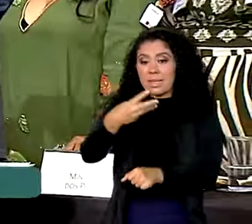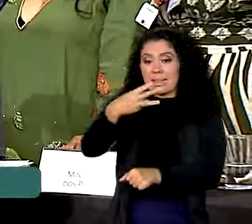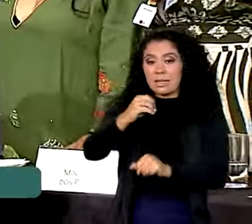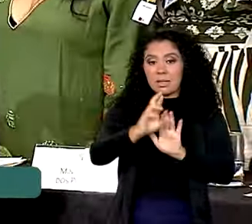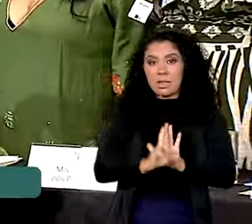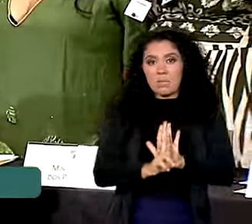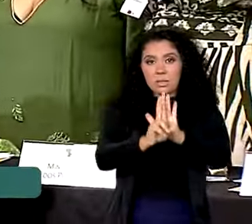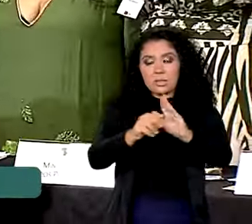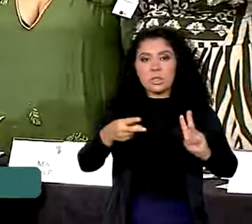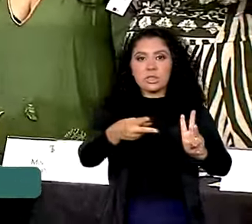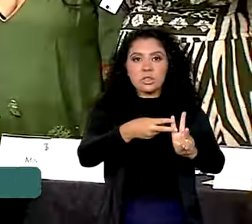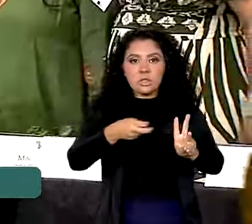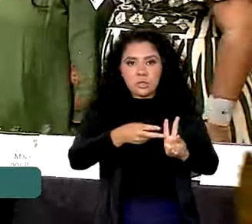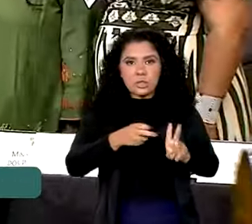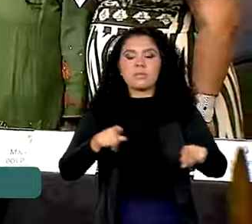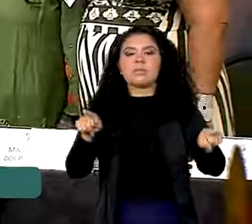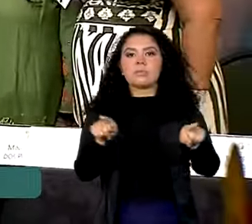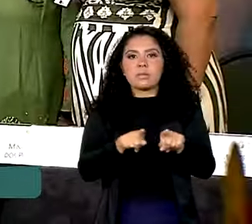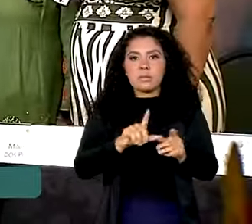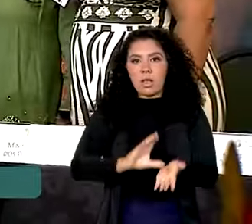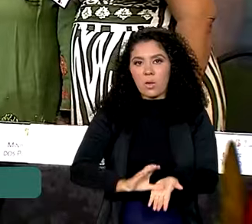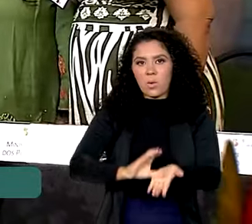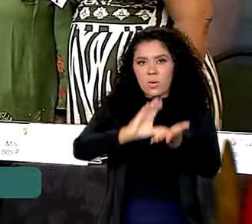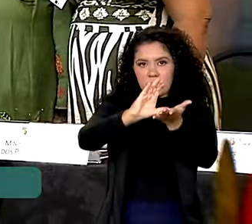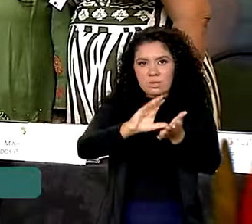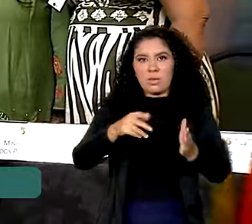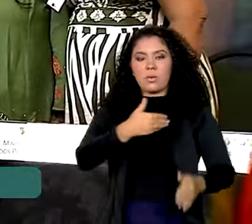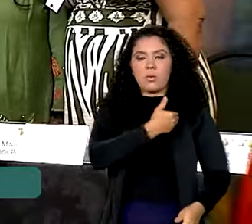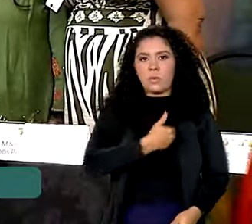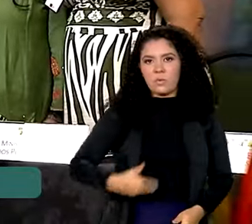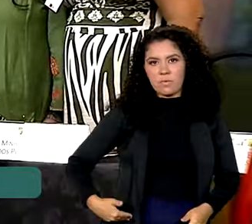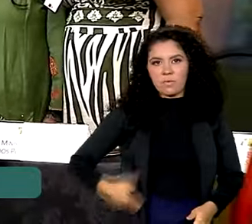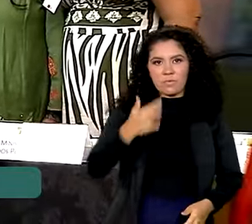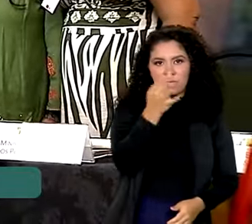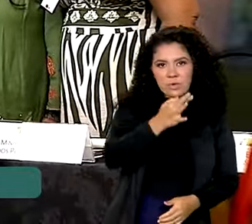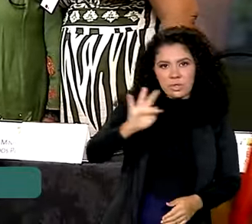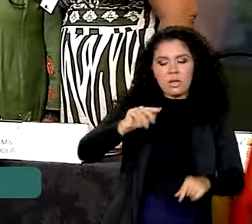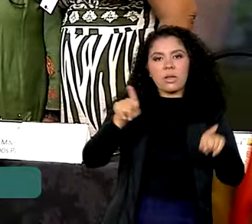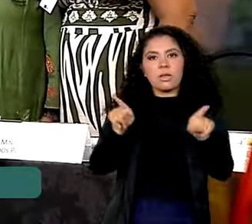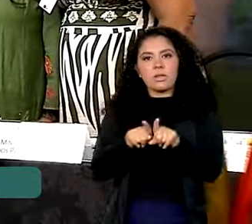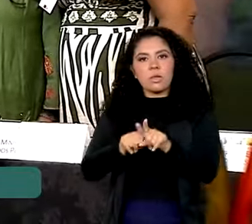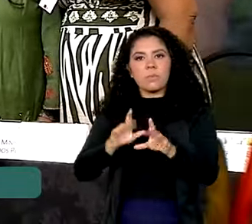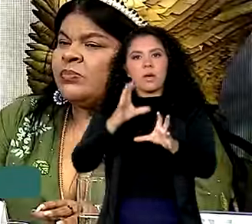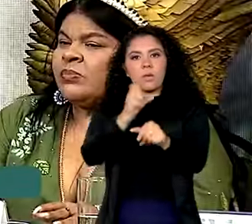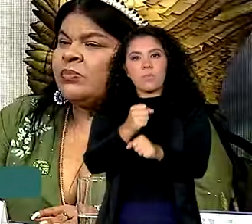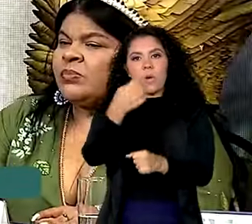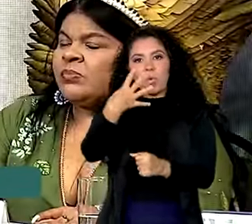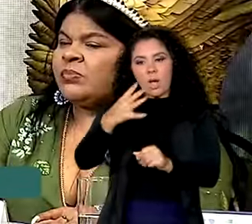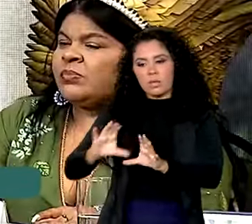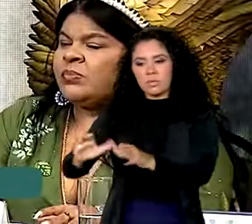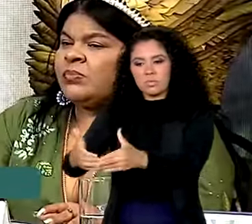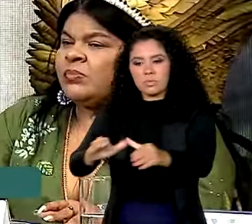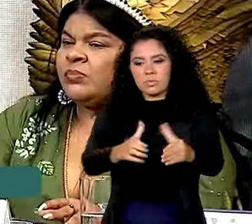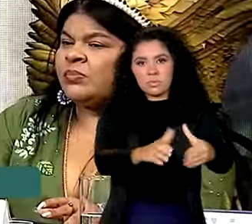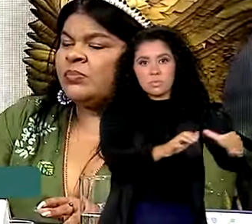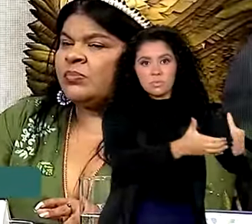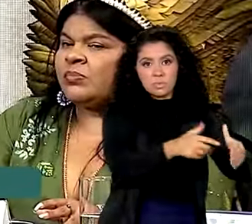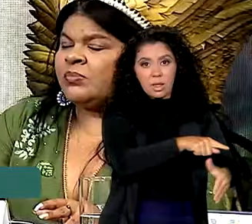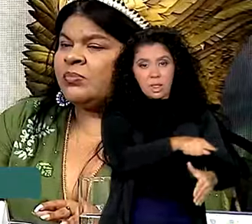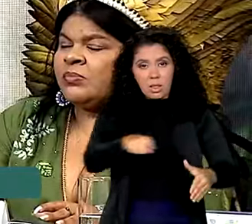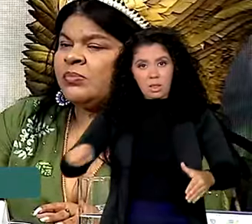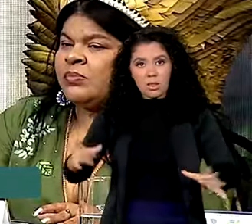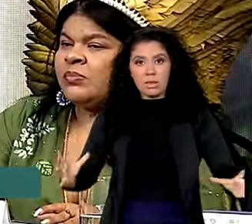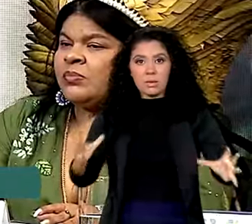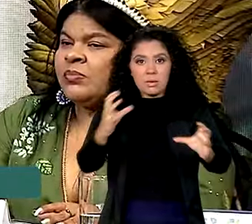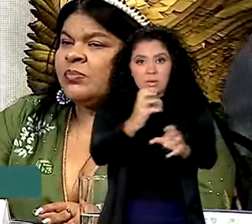o Conselho é composto por 30 representantes do governo federal e por 4 entidades indigenistas. No total, são 64